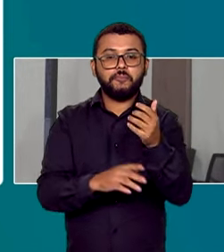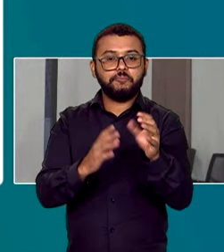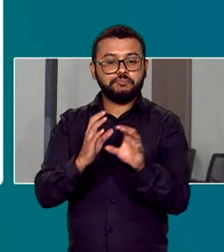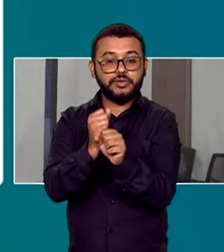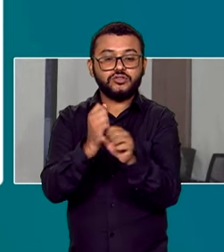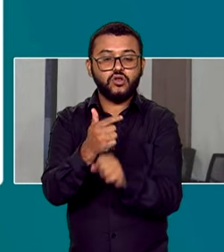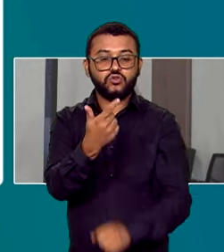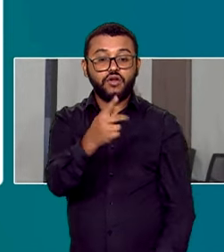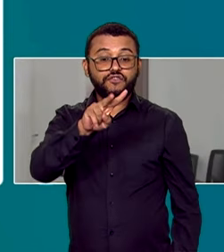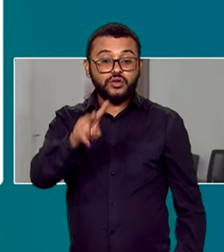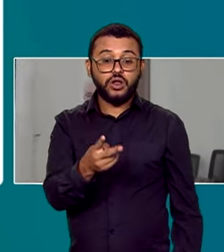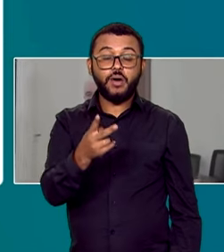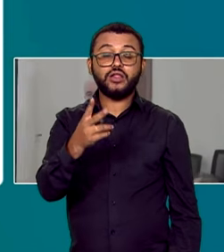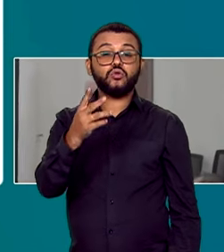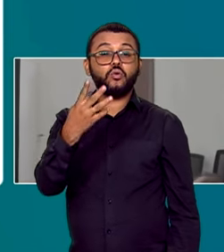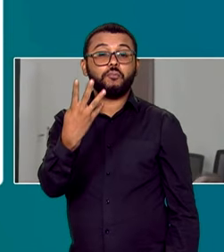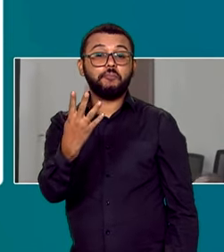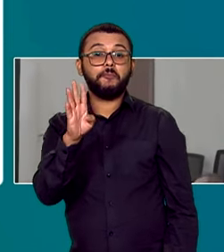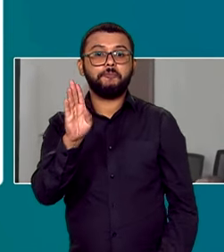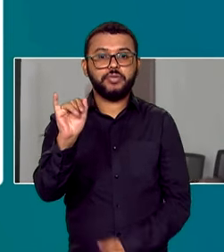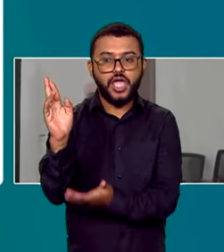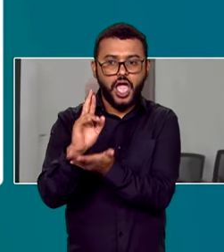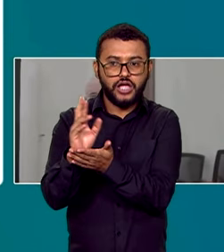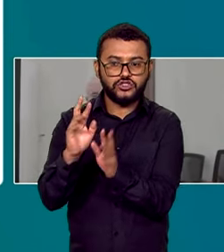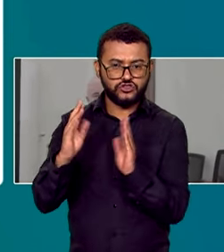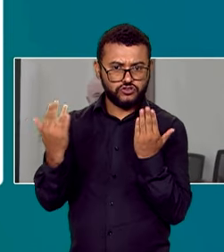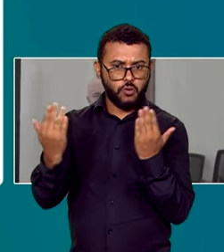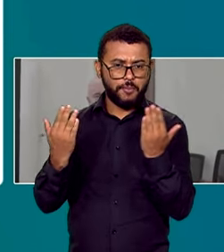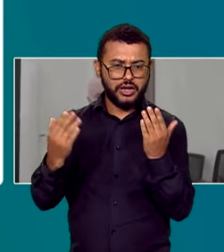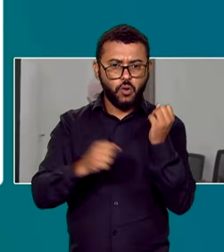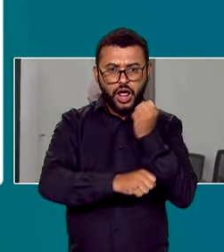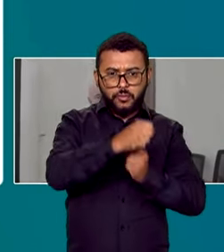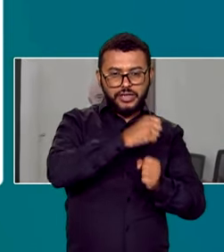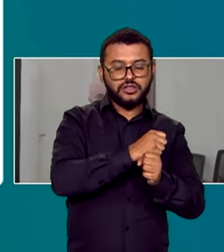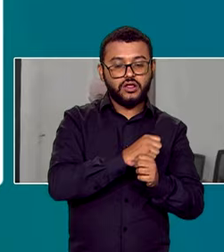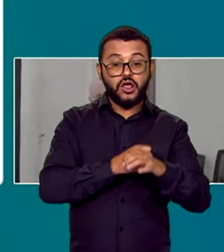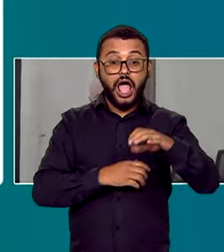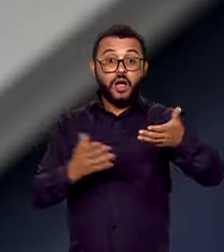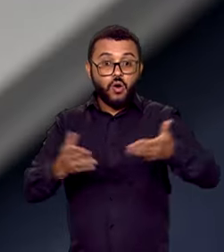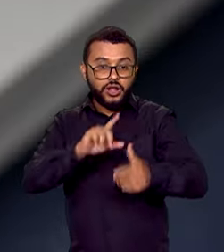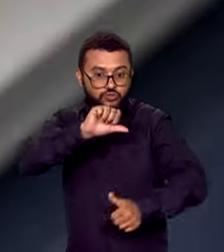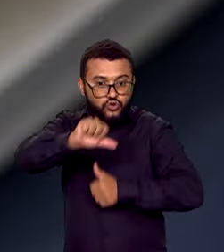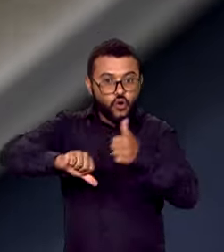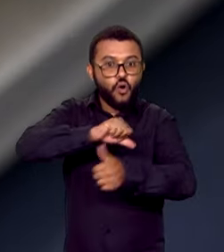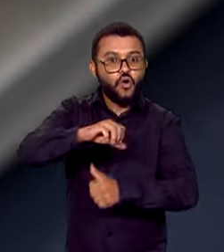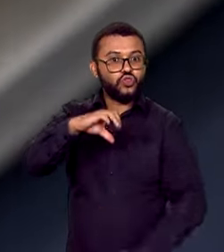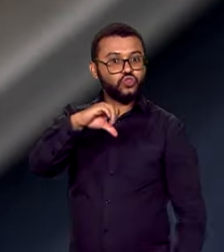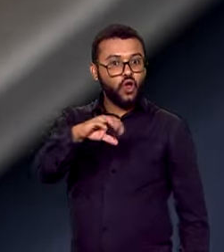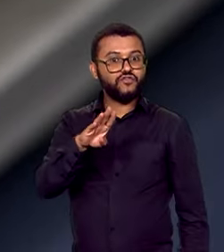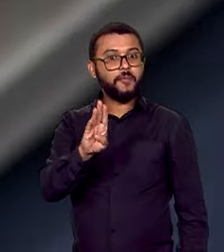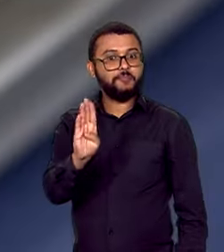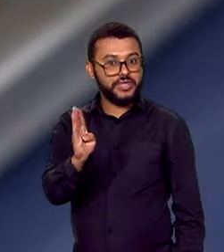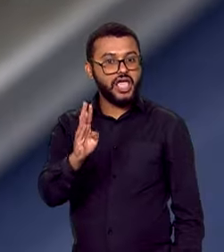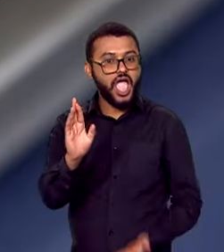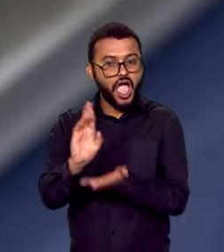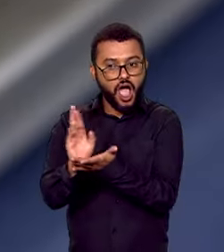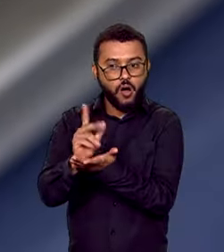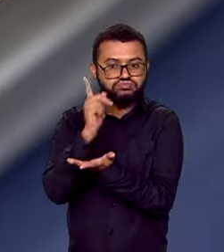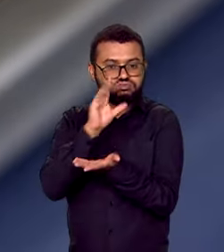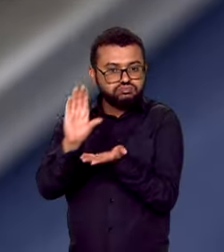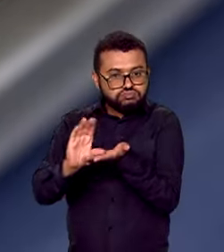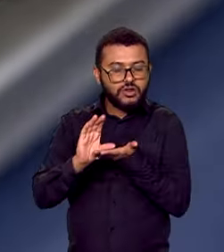bilhões no mesmo período do ano passado para R$ 2,9 bilhões neste ano. Nos primeiros nove meses de